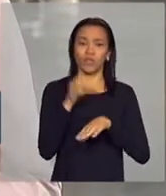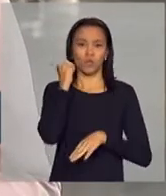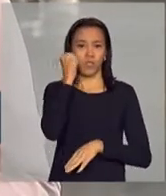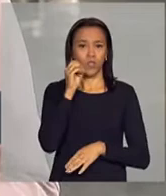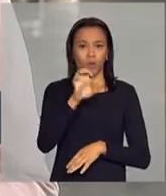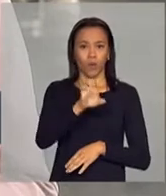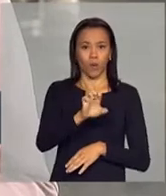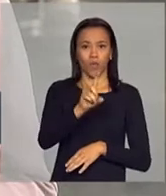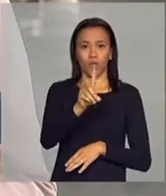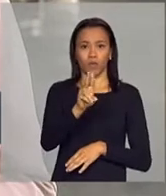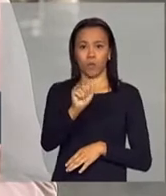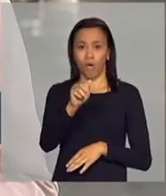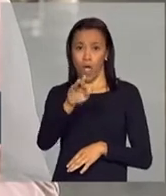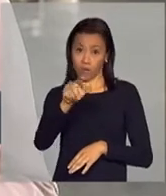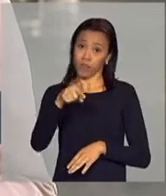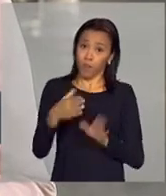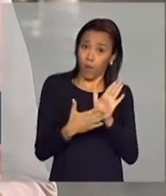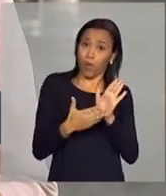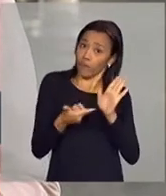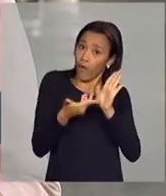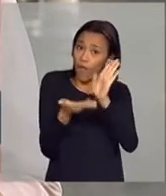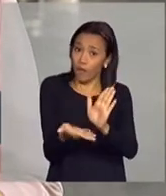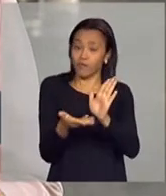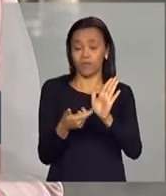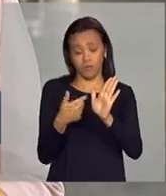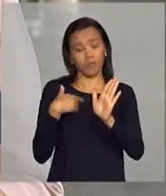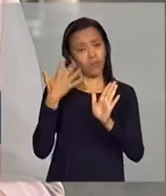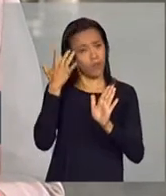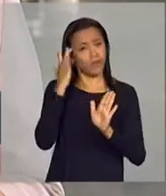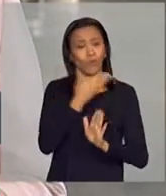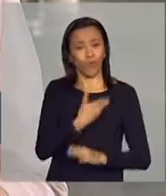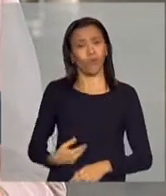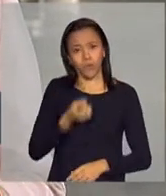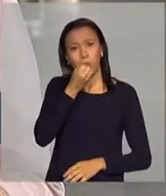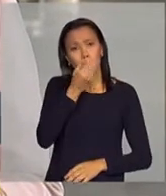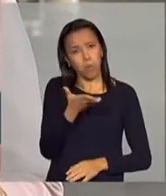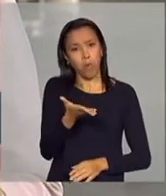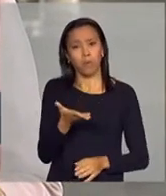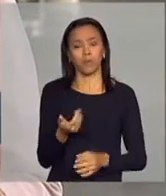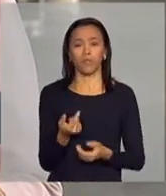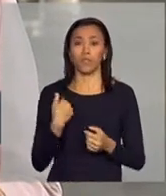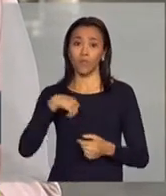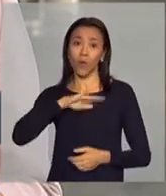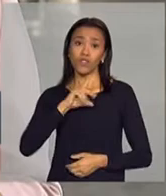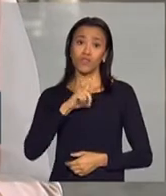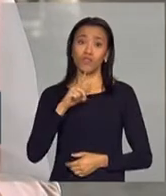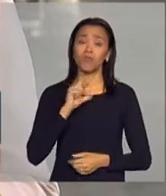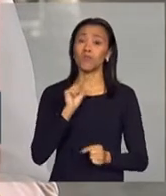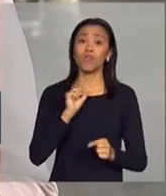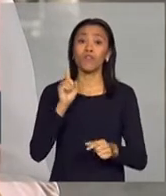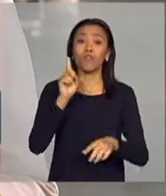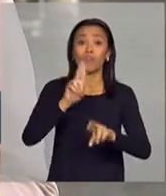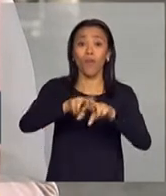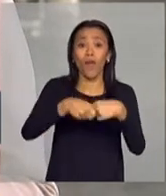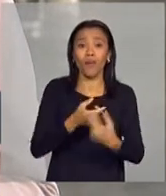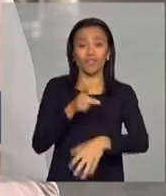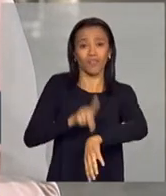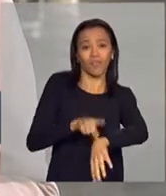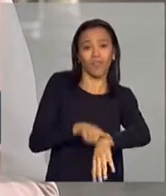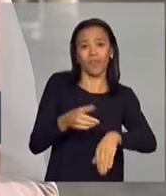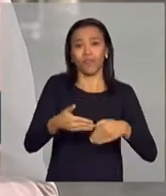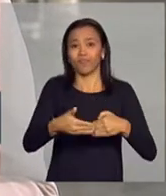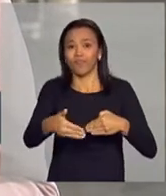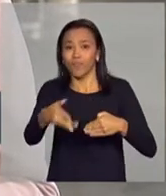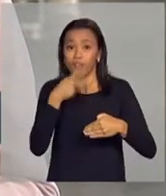e a proposta foi essa e que o governo achou que é um bom encaminhamento. O que nós tivemos foi uma questão de prazo, como disse